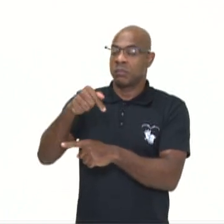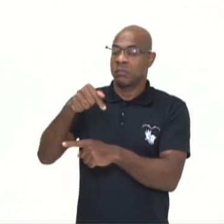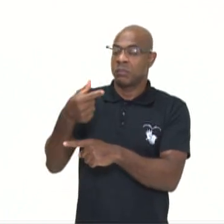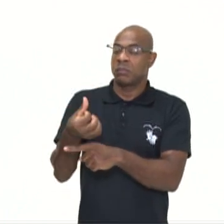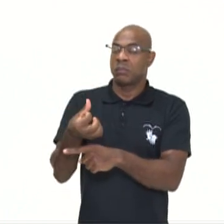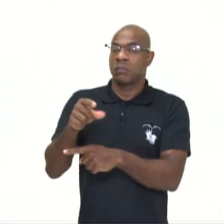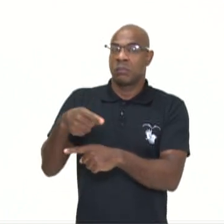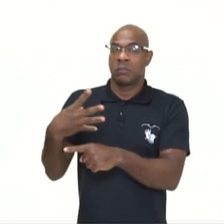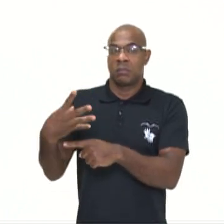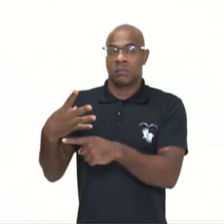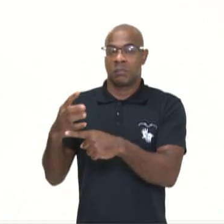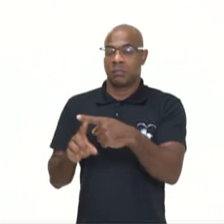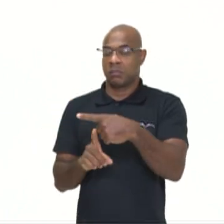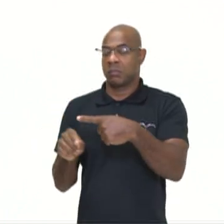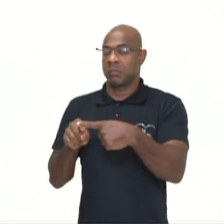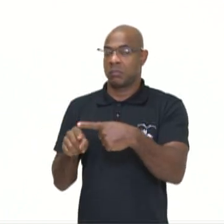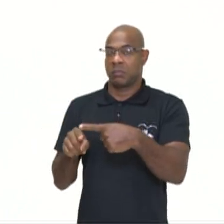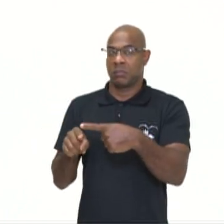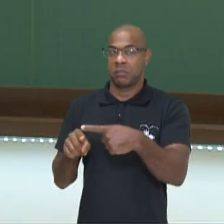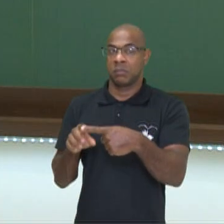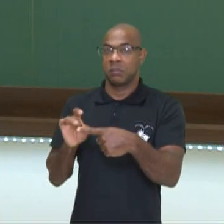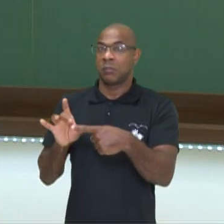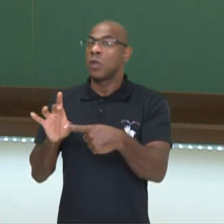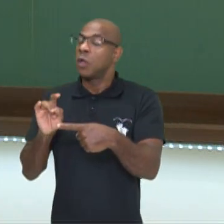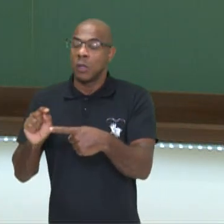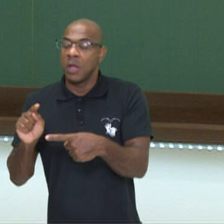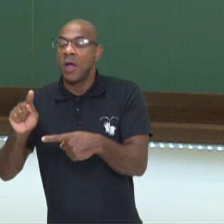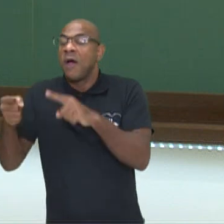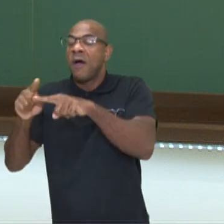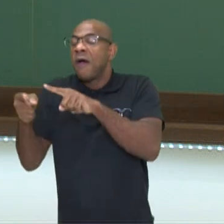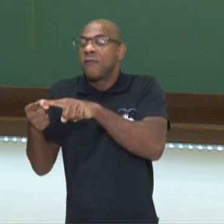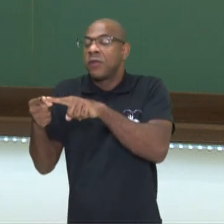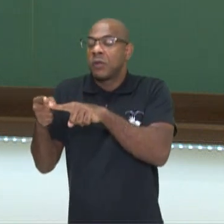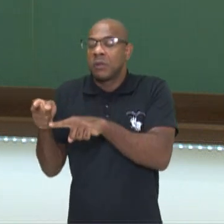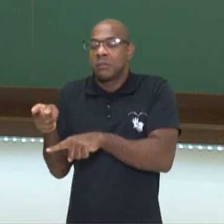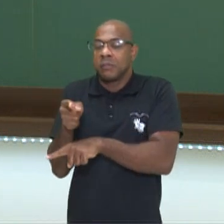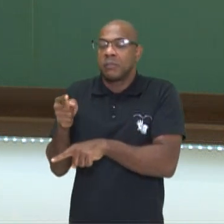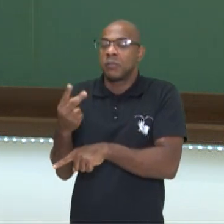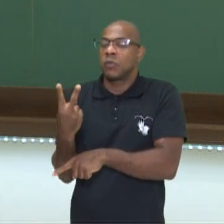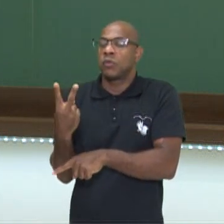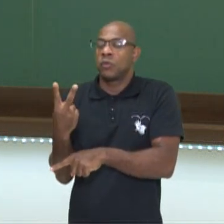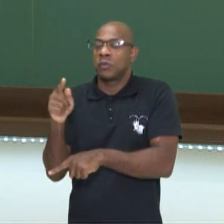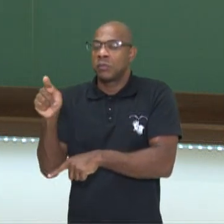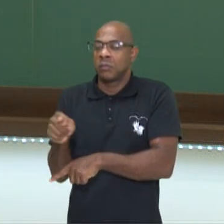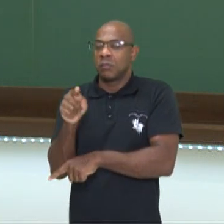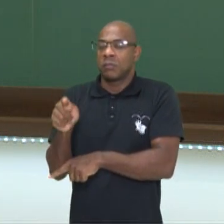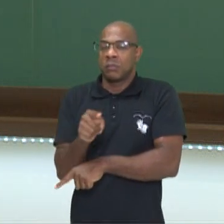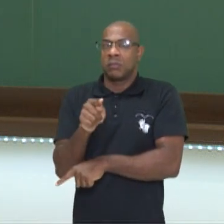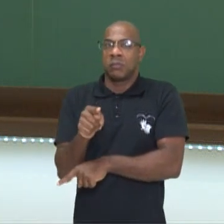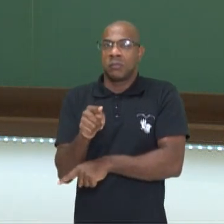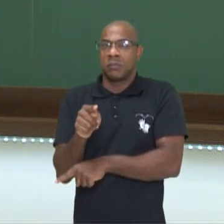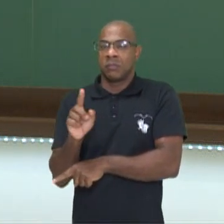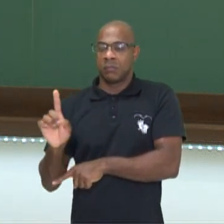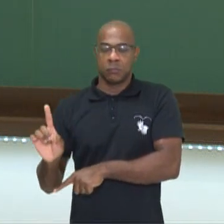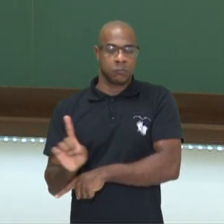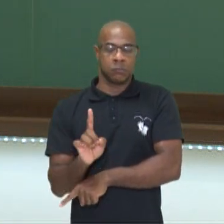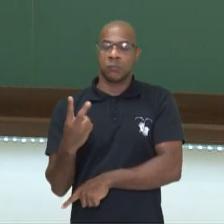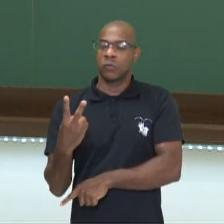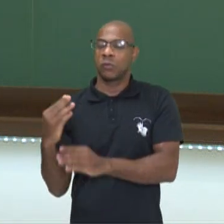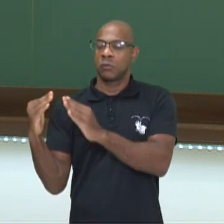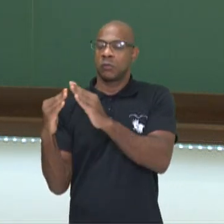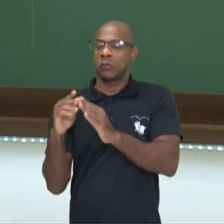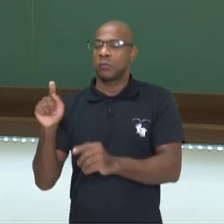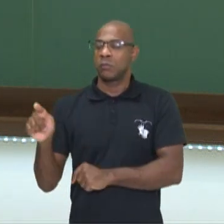faço a divisão por 100? É só deslocar a vírgula duas casas para a esquerda. Então a vírgula está aqui, ela vai andar duas casas